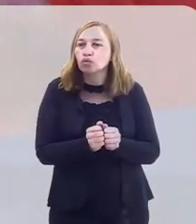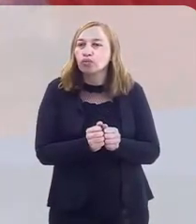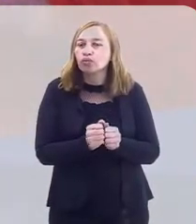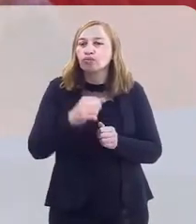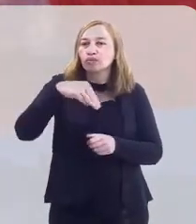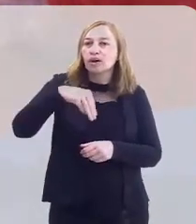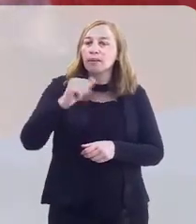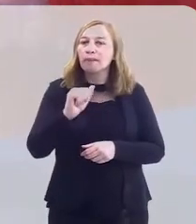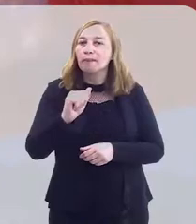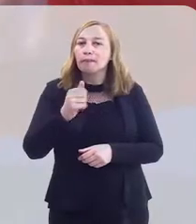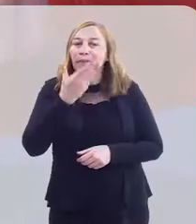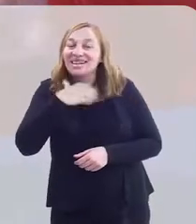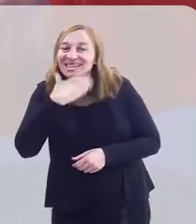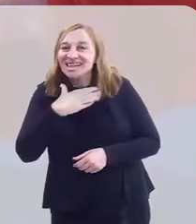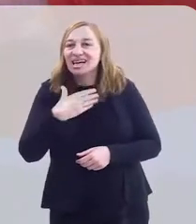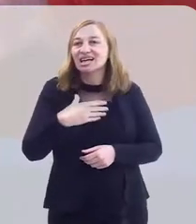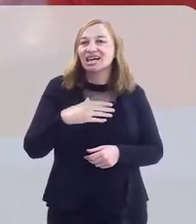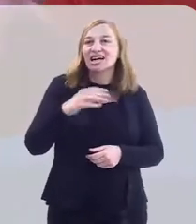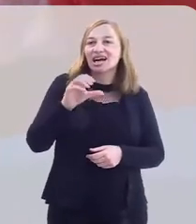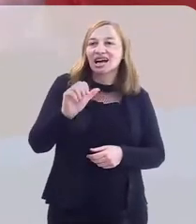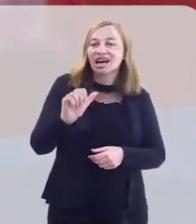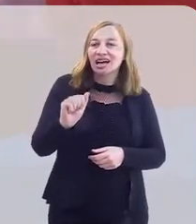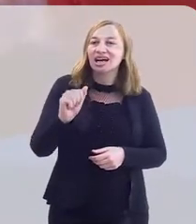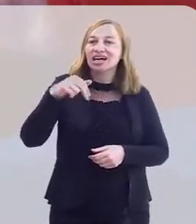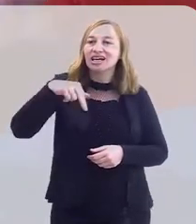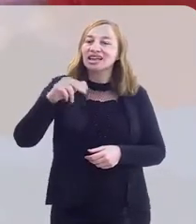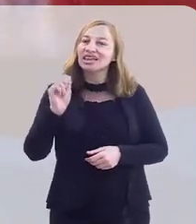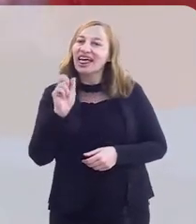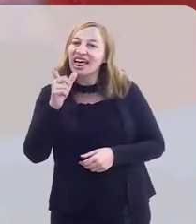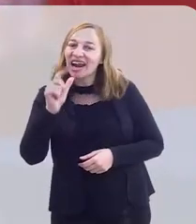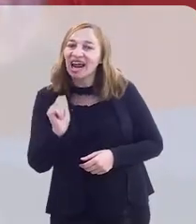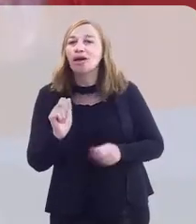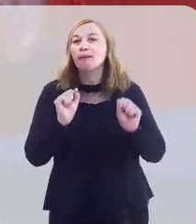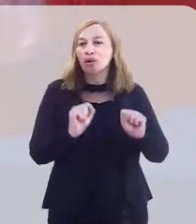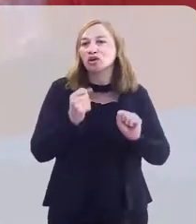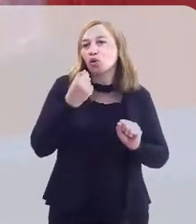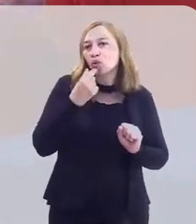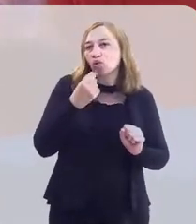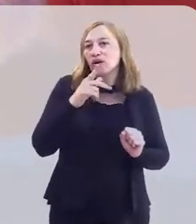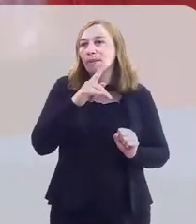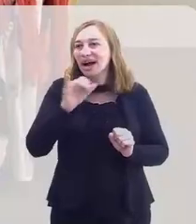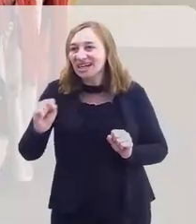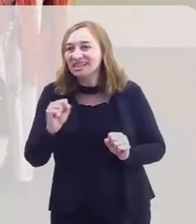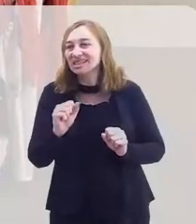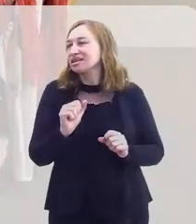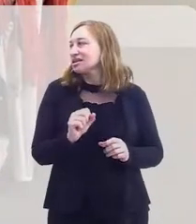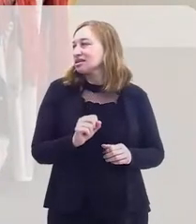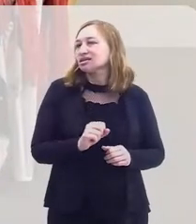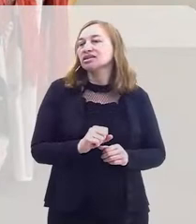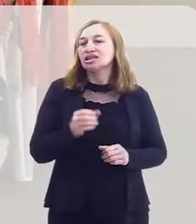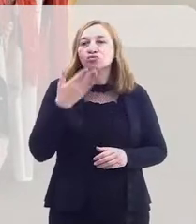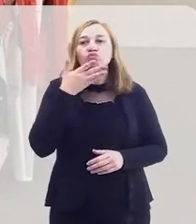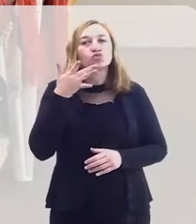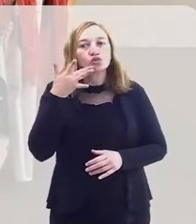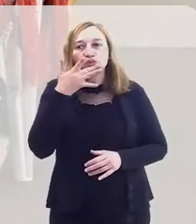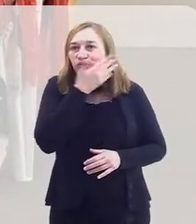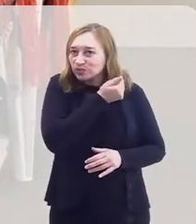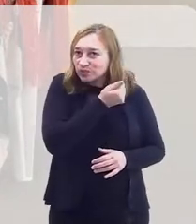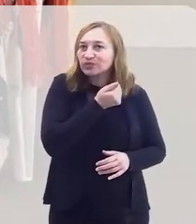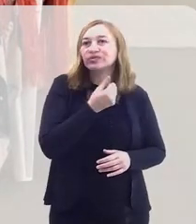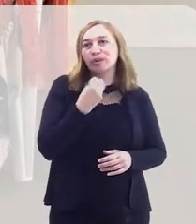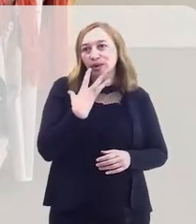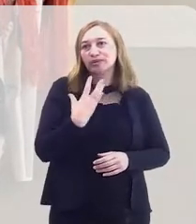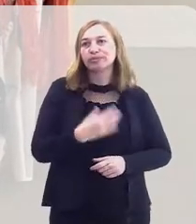maçã, canela, você pode pôr uva passa também. É muito